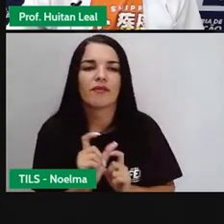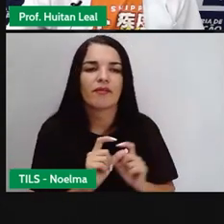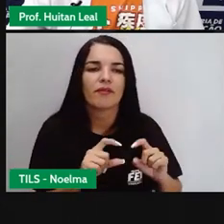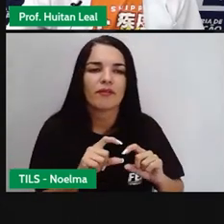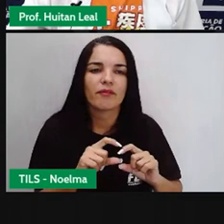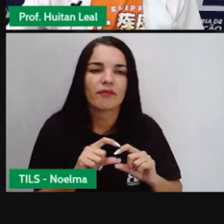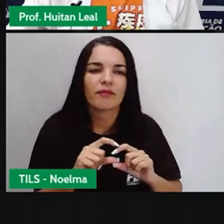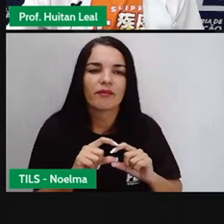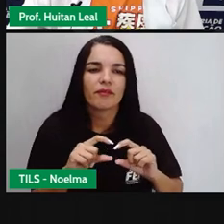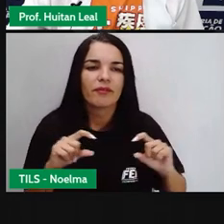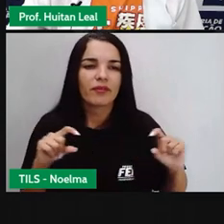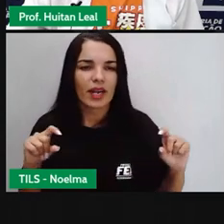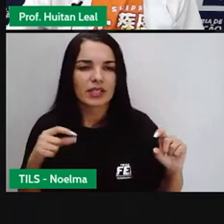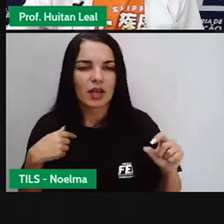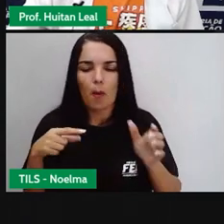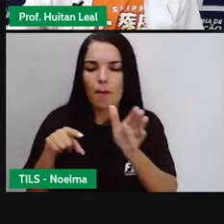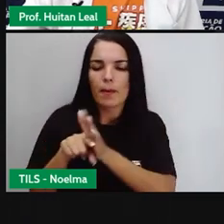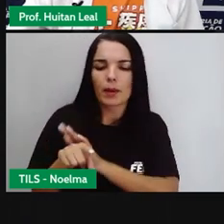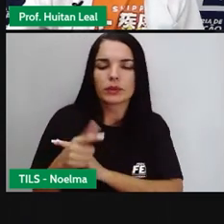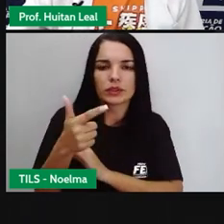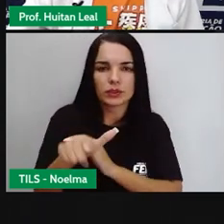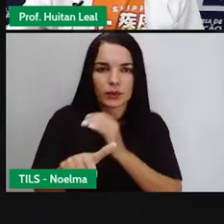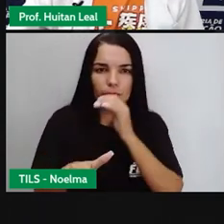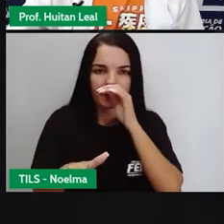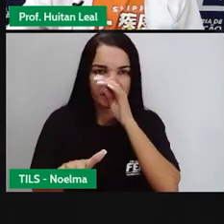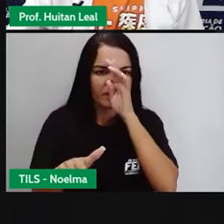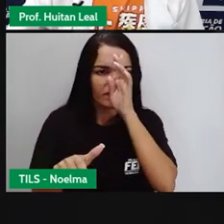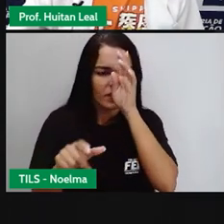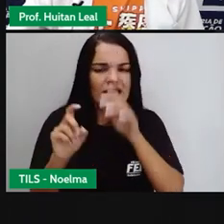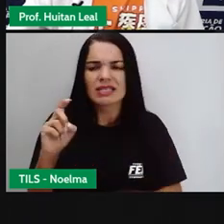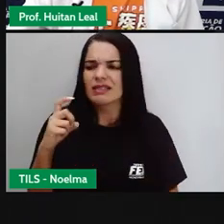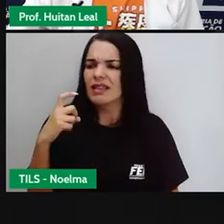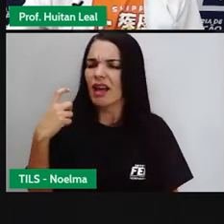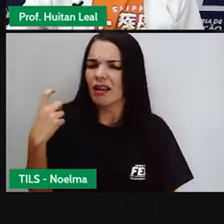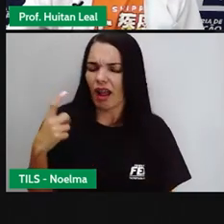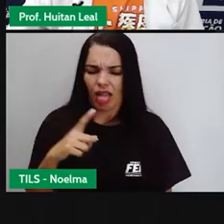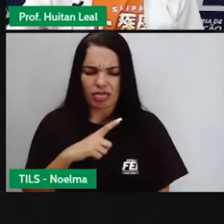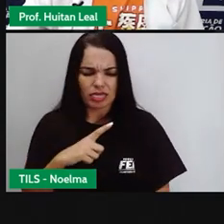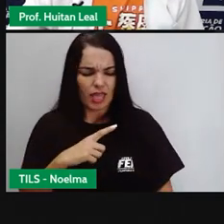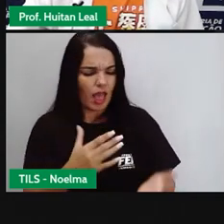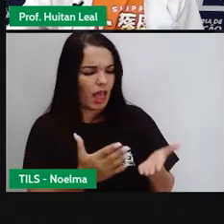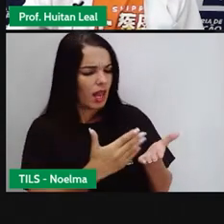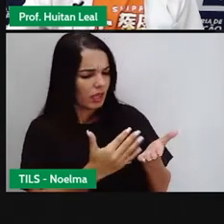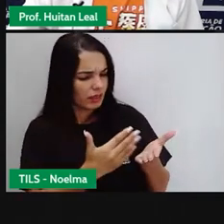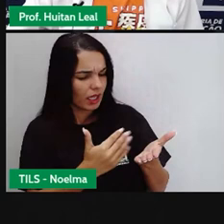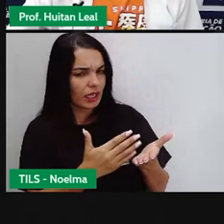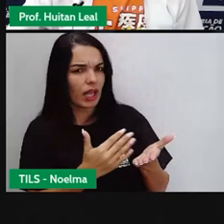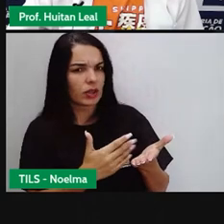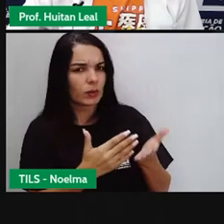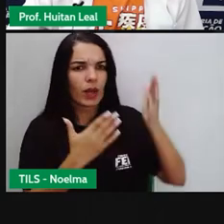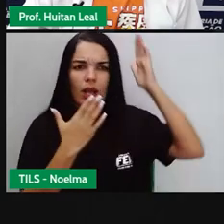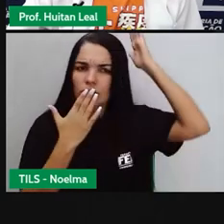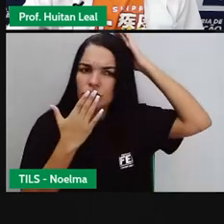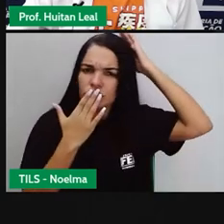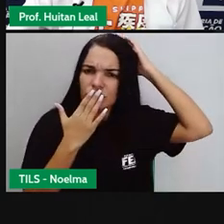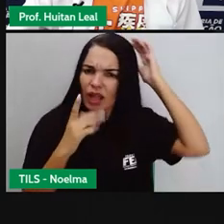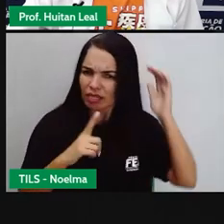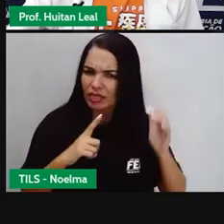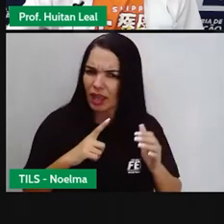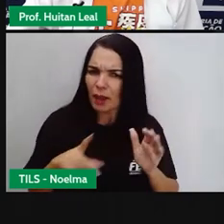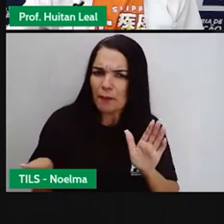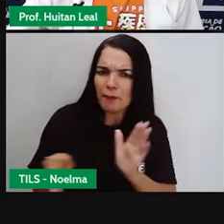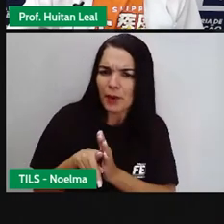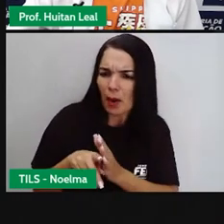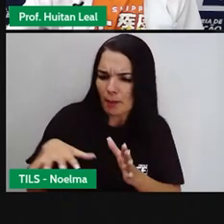repetir uma pergunta que eu fiz anteriormente. Será que existe a literatura indígena? Será que os índios têm uma literatura própria do